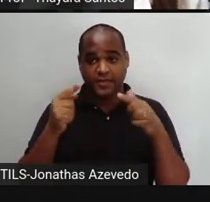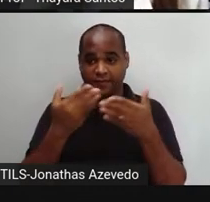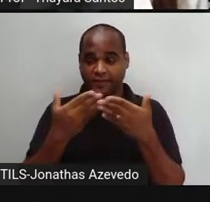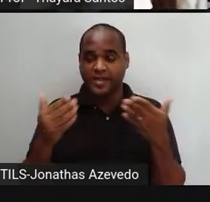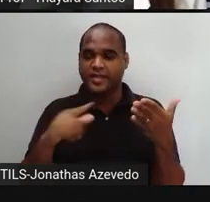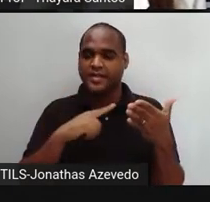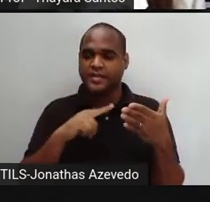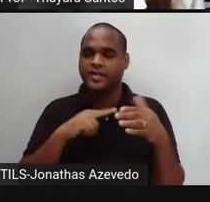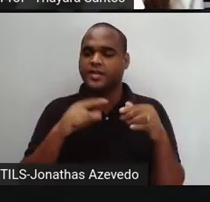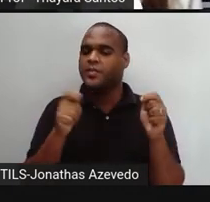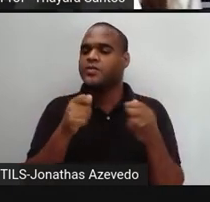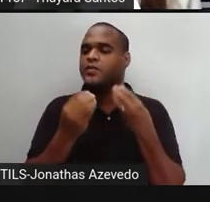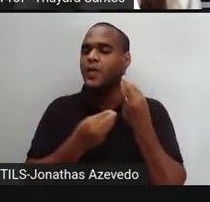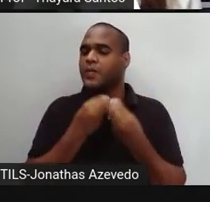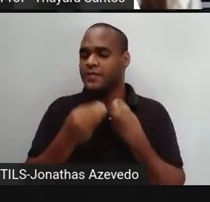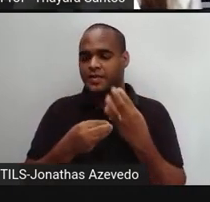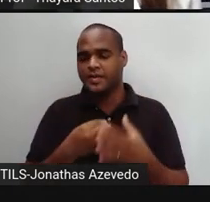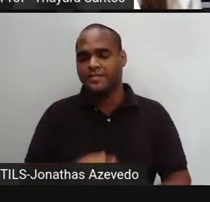como é que ele vai funcionar.